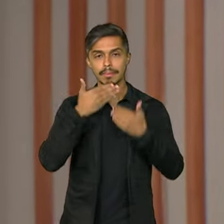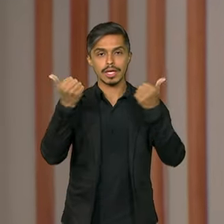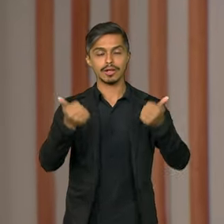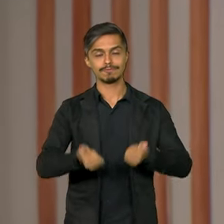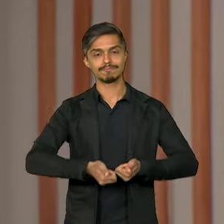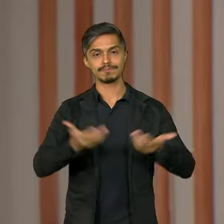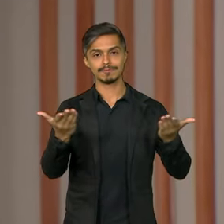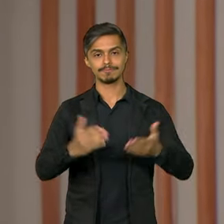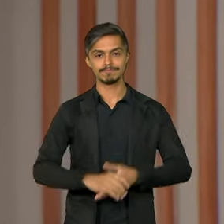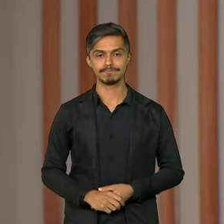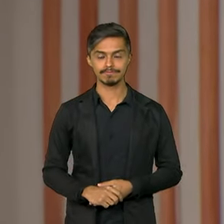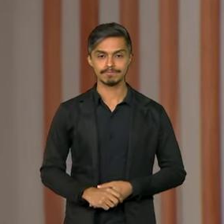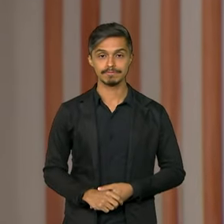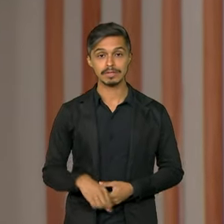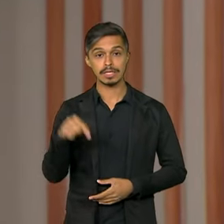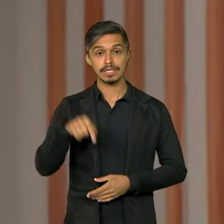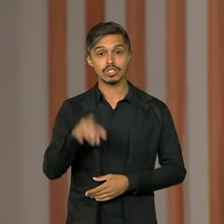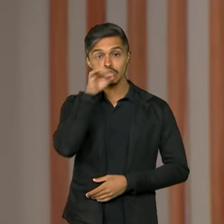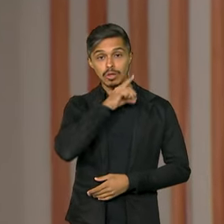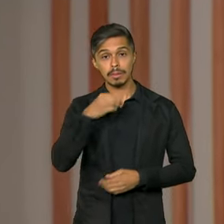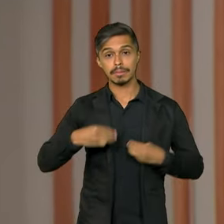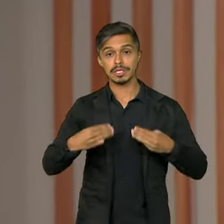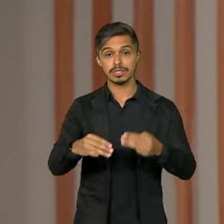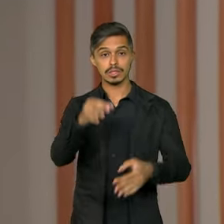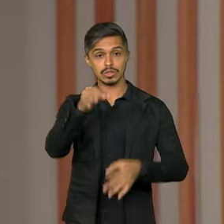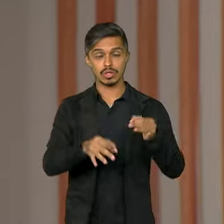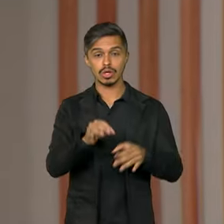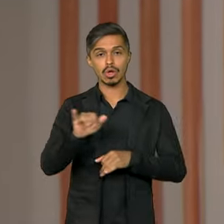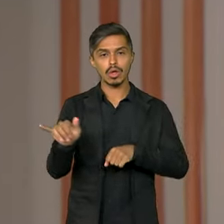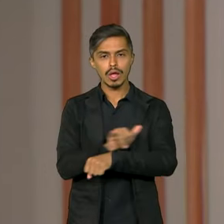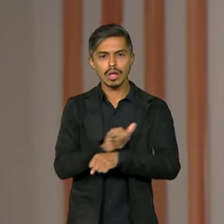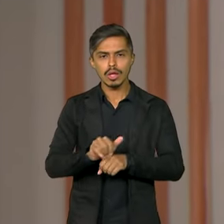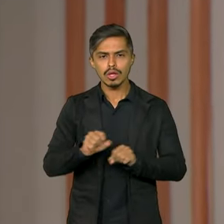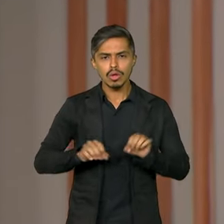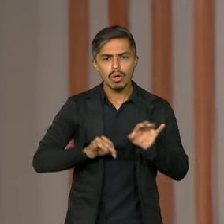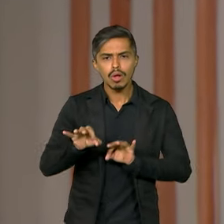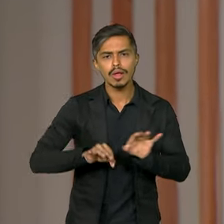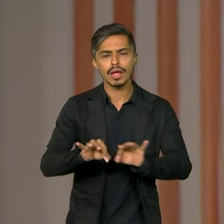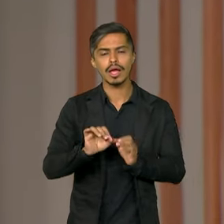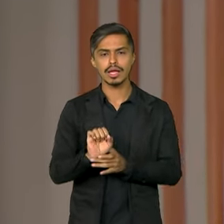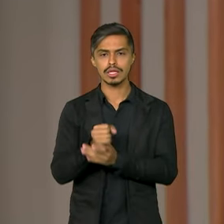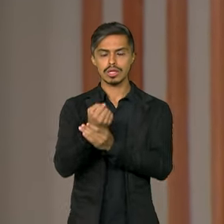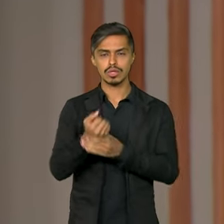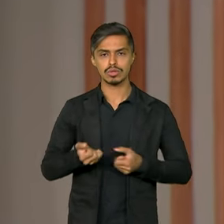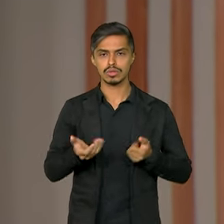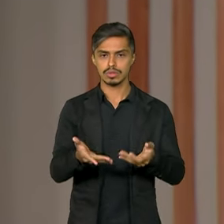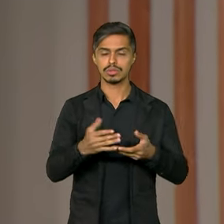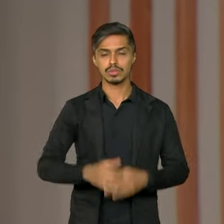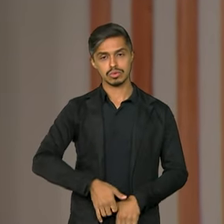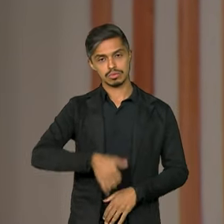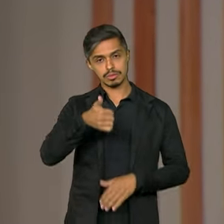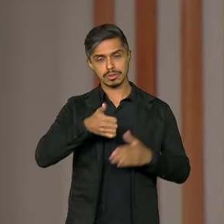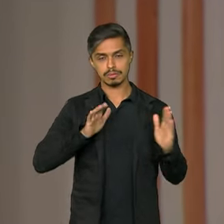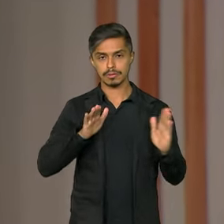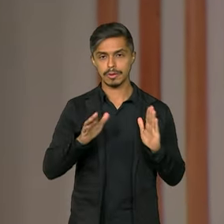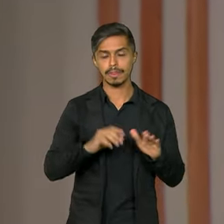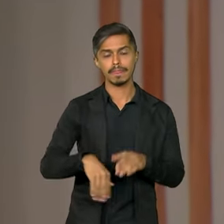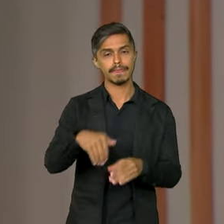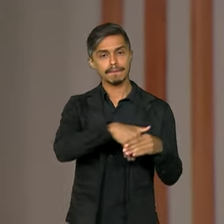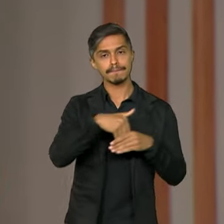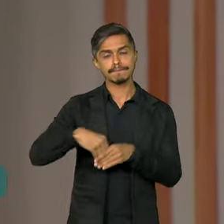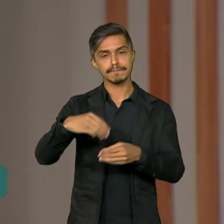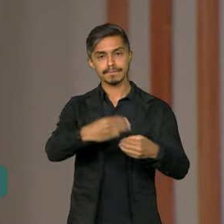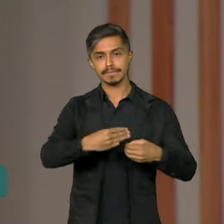E neste domingo, o Ministério da Justiça vai coordenar uma operação para garantir a segurança durante o primeiro turno das eleições